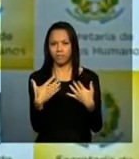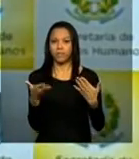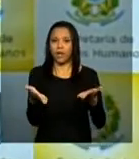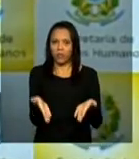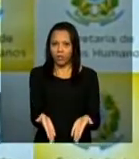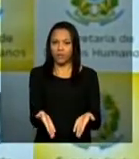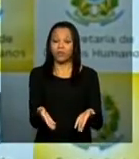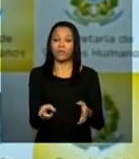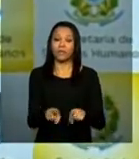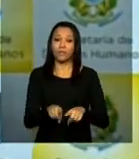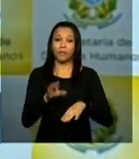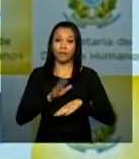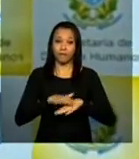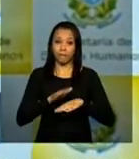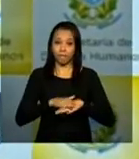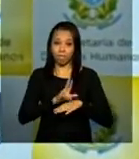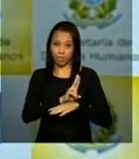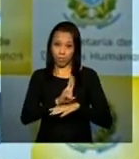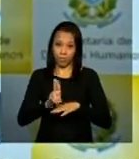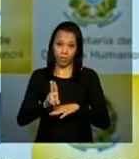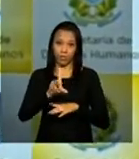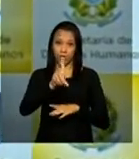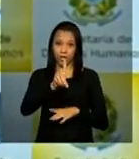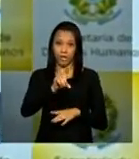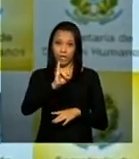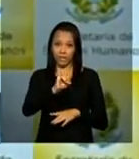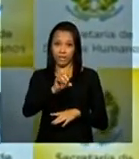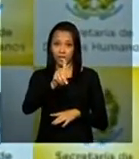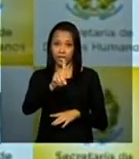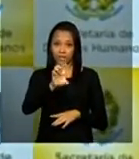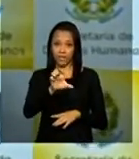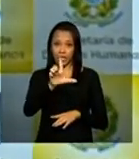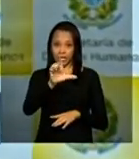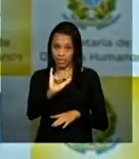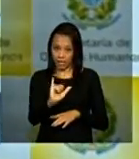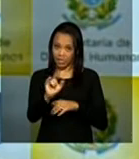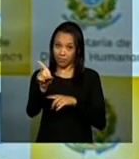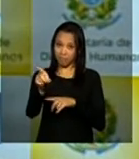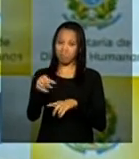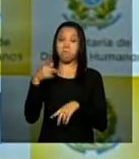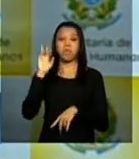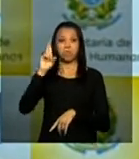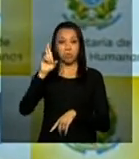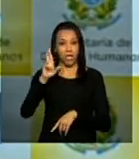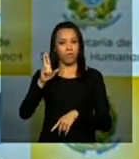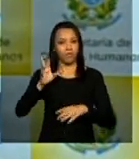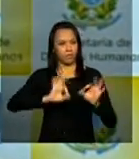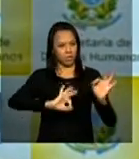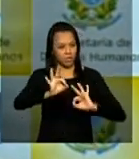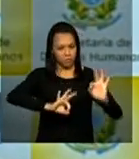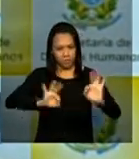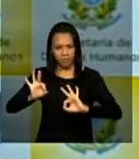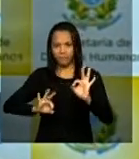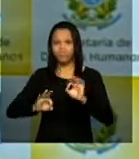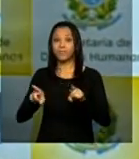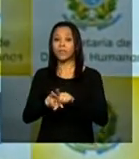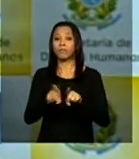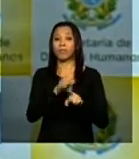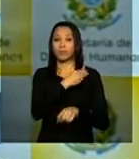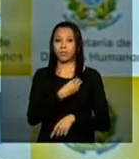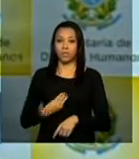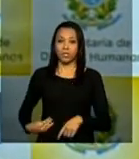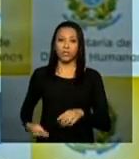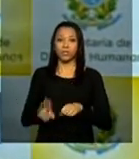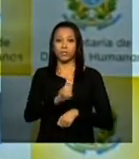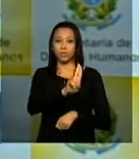da ministra Ideli Salvat responsável por essa iniciativa e o ministro Henrique